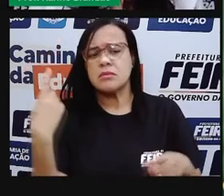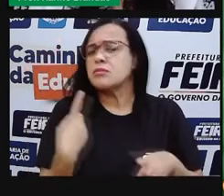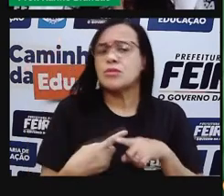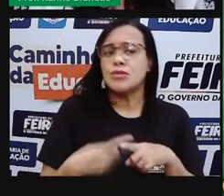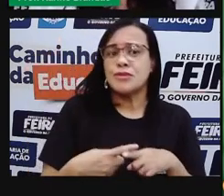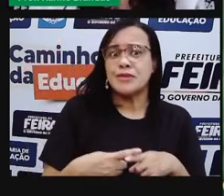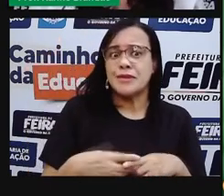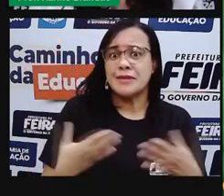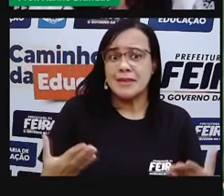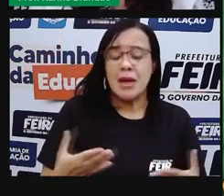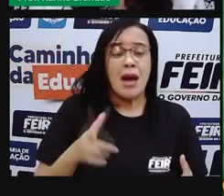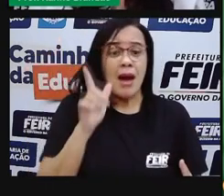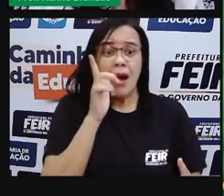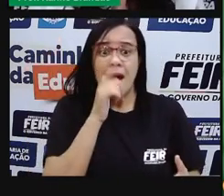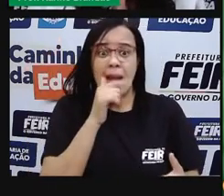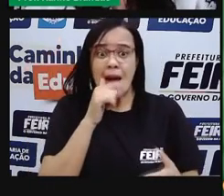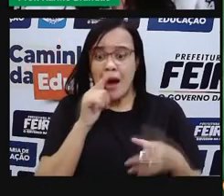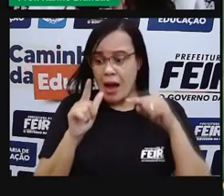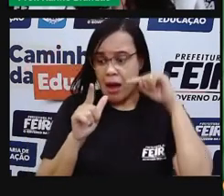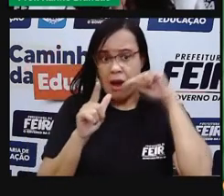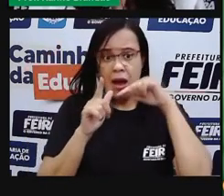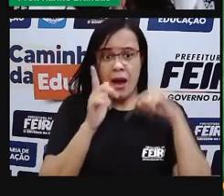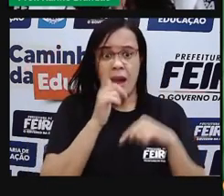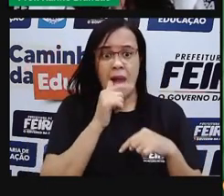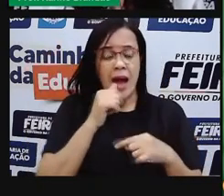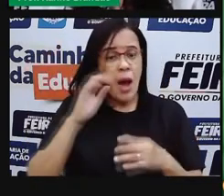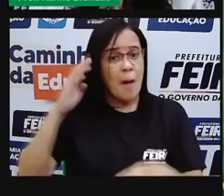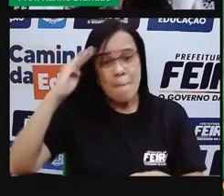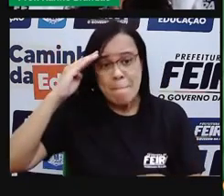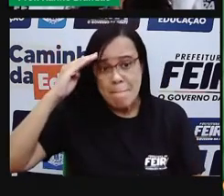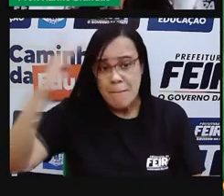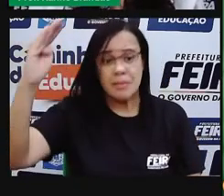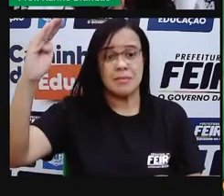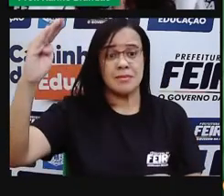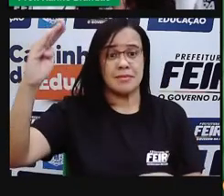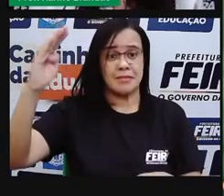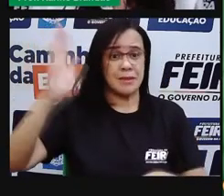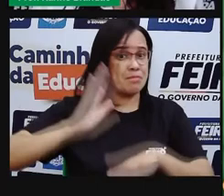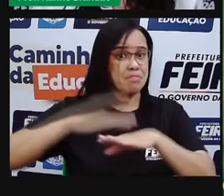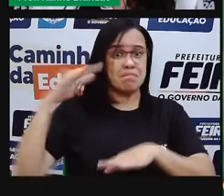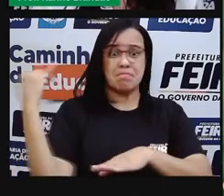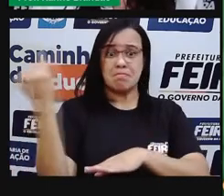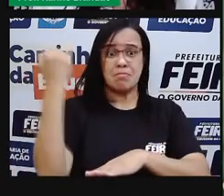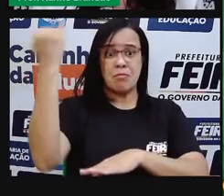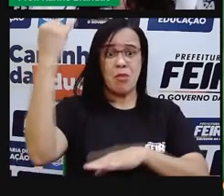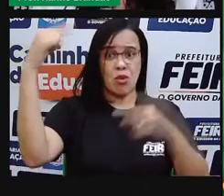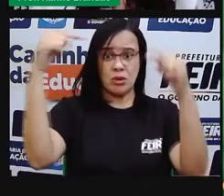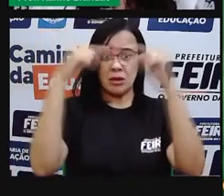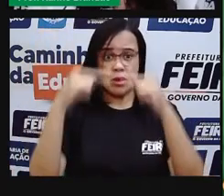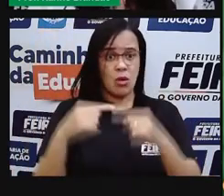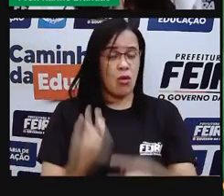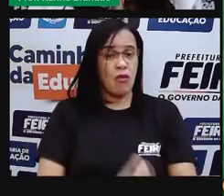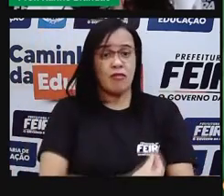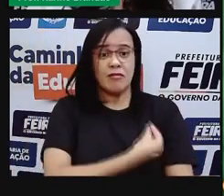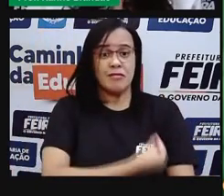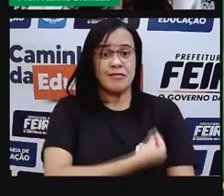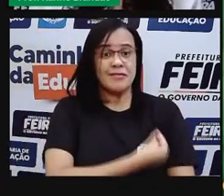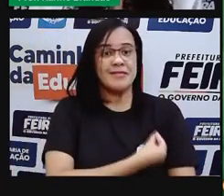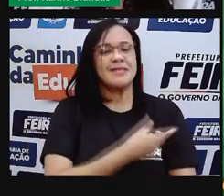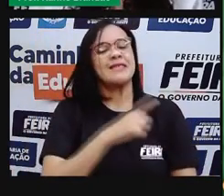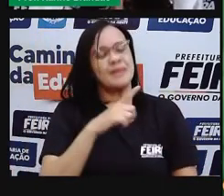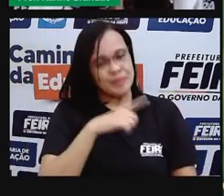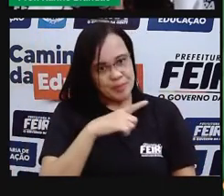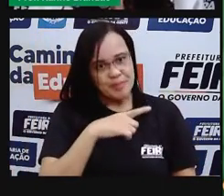essencial pra que a vida, pra o que a gente entende, pelo menos como vida, exista, tá? E a água